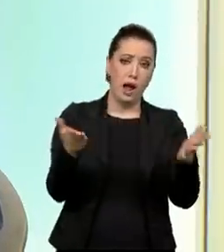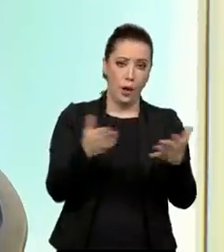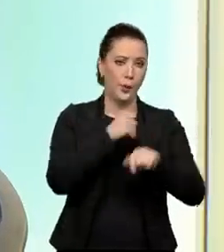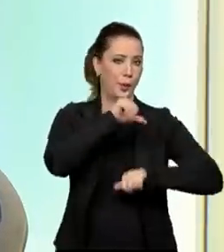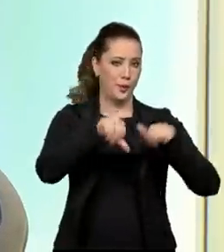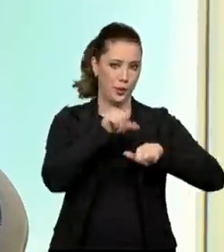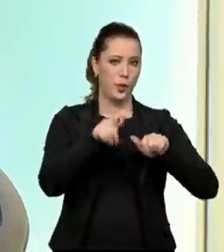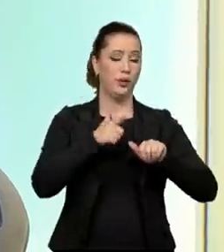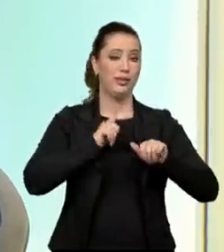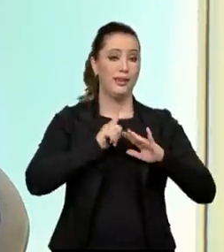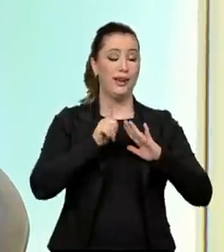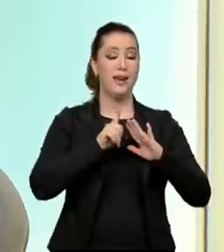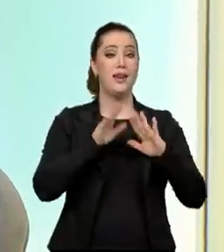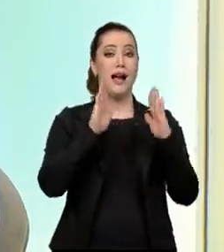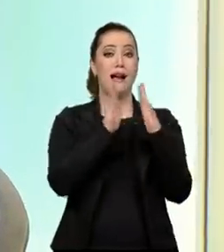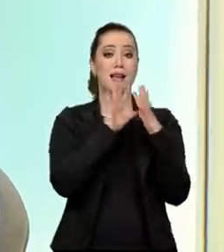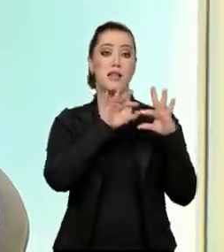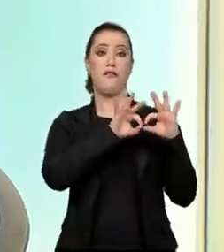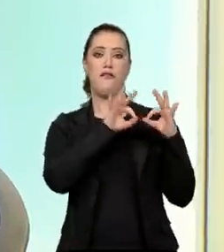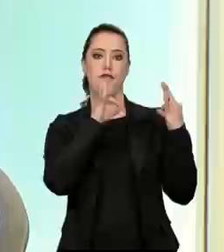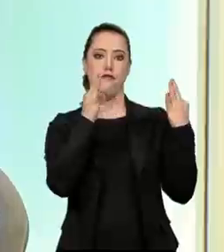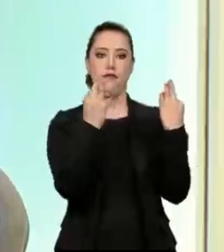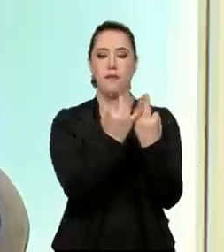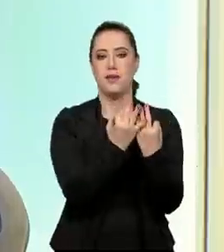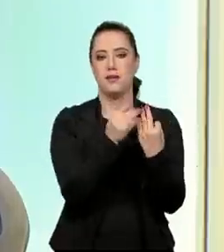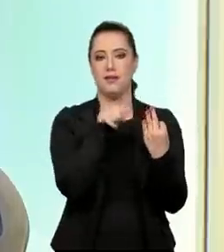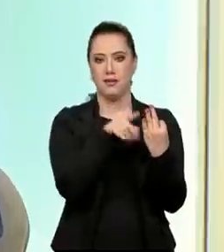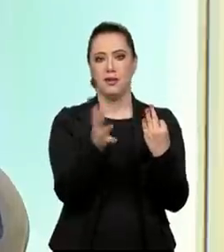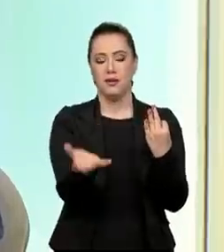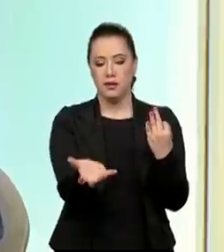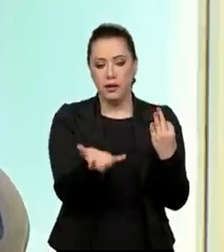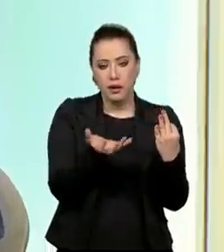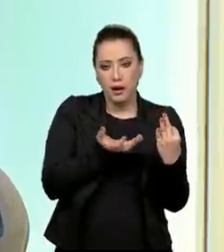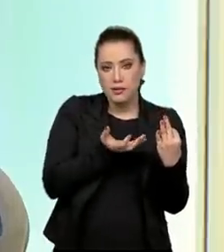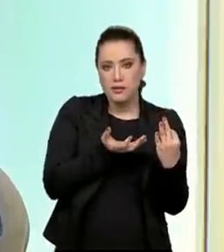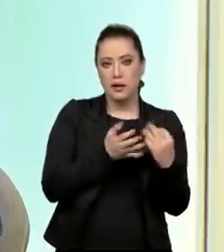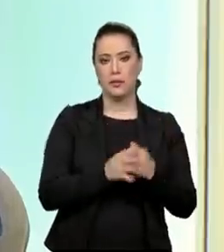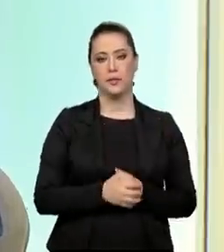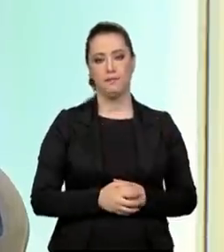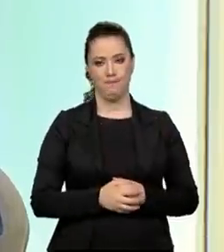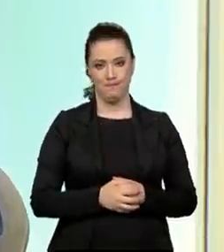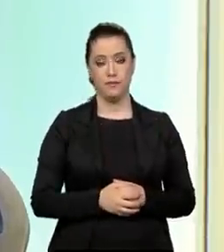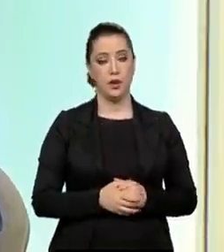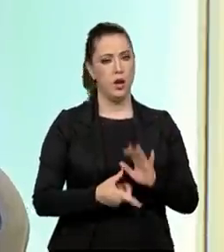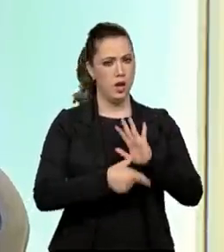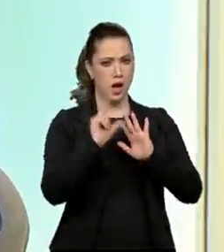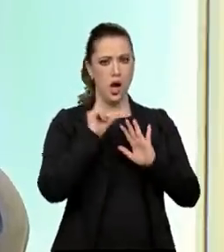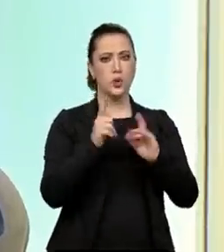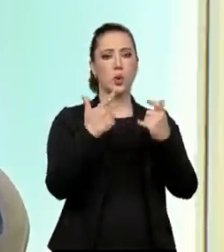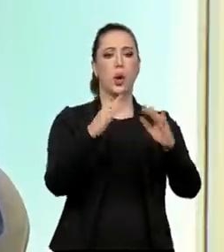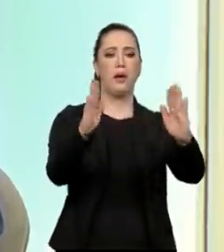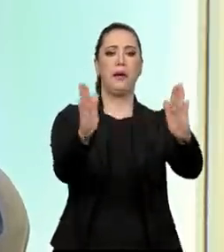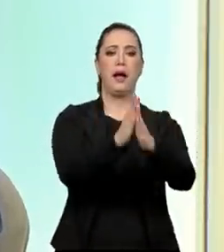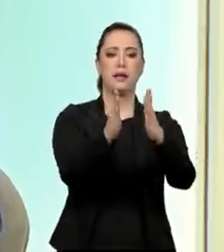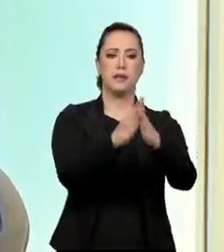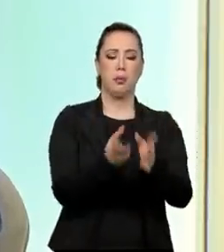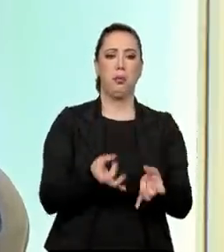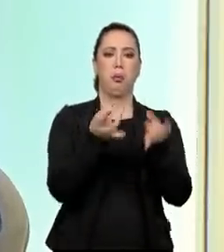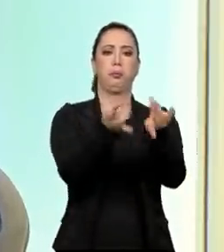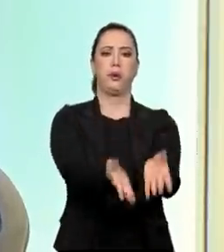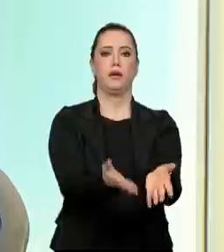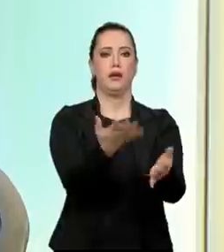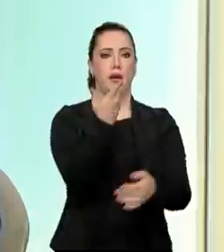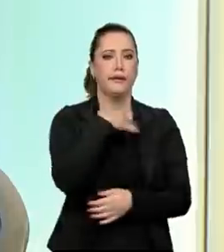Adoção. Então, não temos mais aqueles antigos depósitos de crianças, por exemplo. A criança, ela é em si um sujeito de direitos.